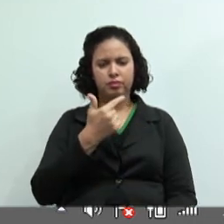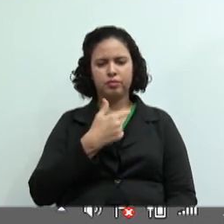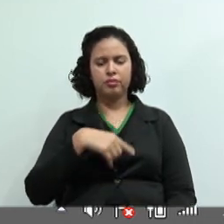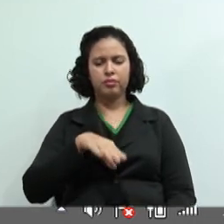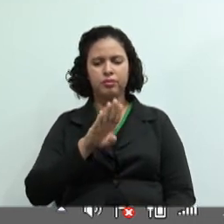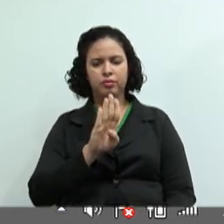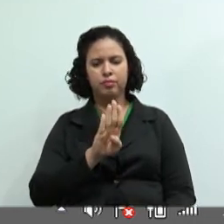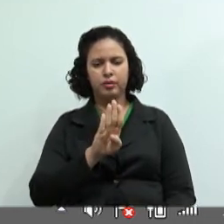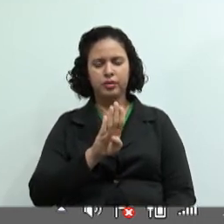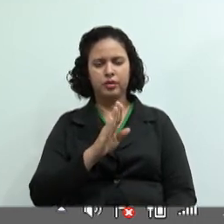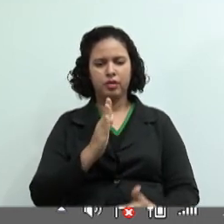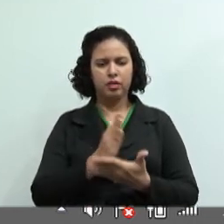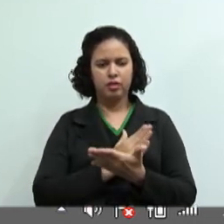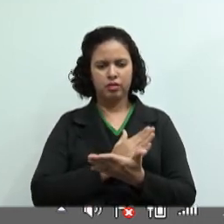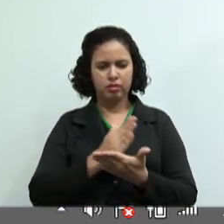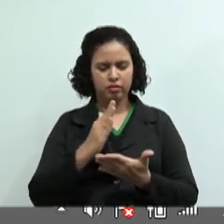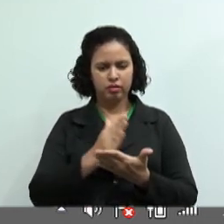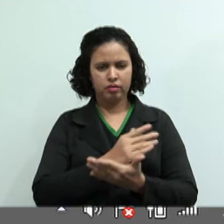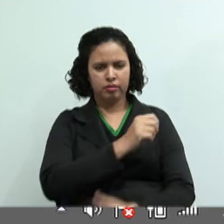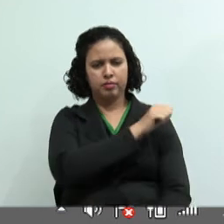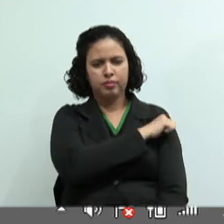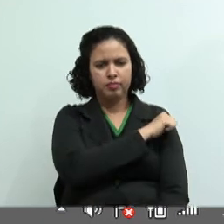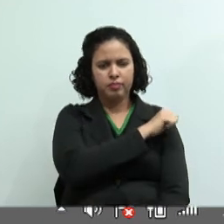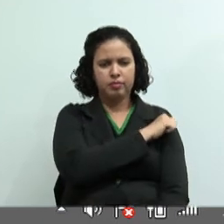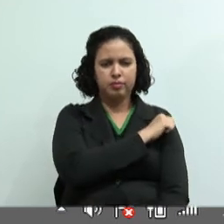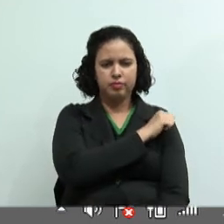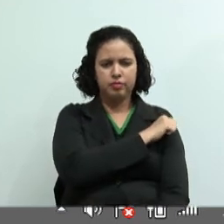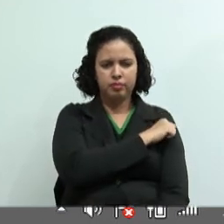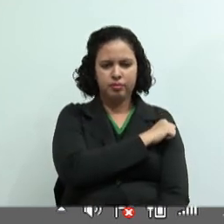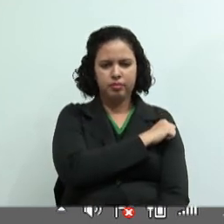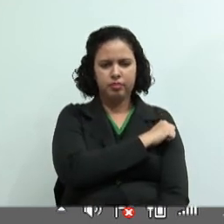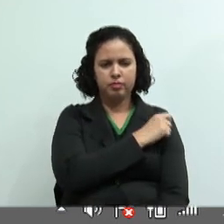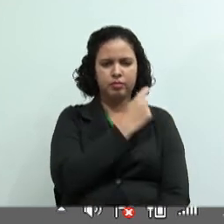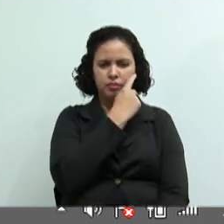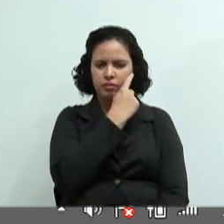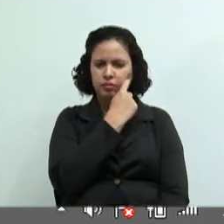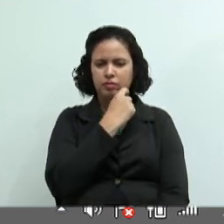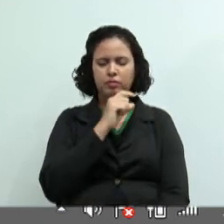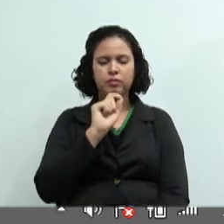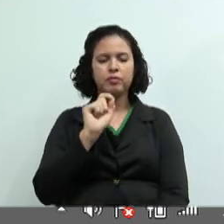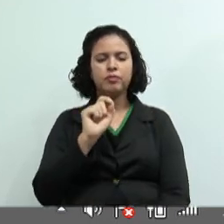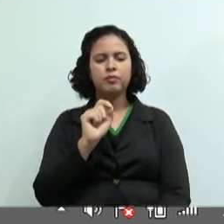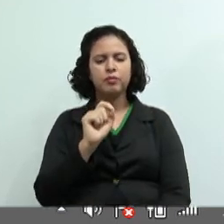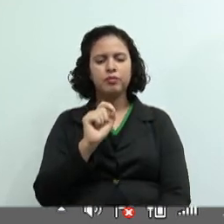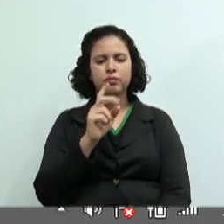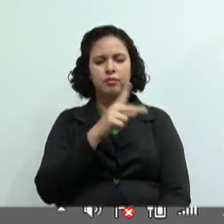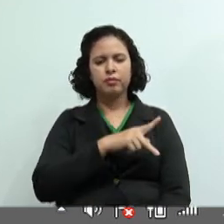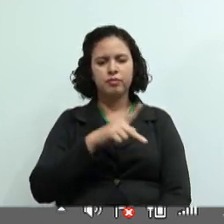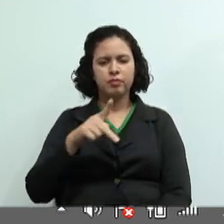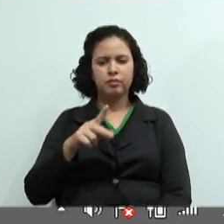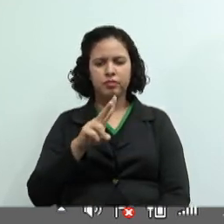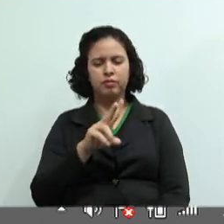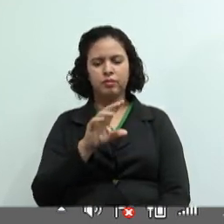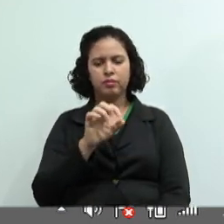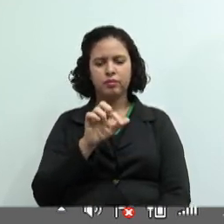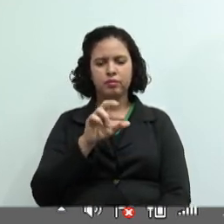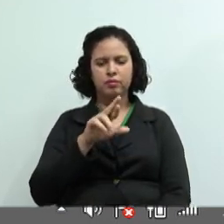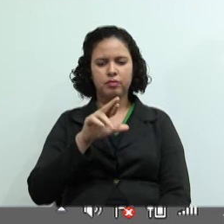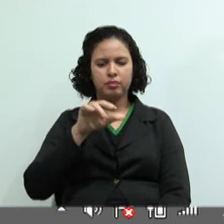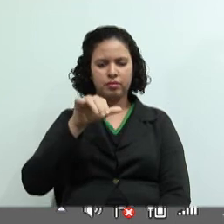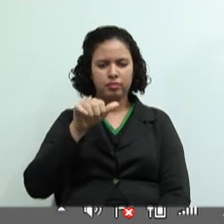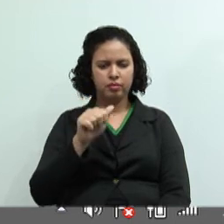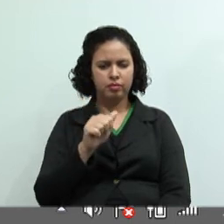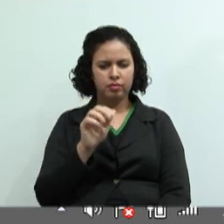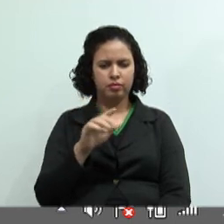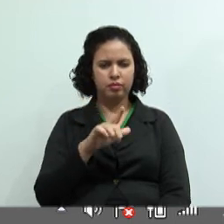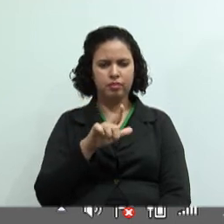Alguns alunos da escola Moacir Caramelo, de Chupinguaia, da professora Vera Lúcia. A professora disse assim,